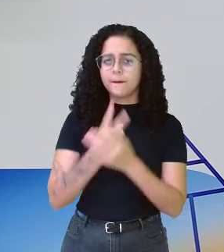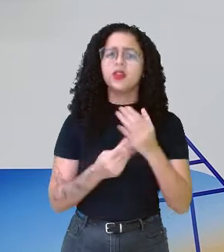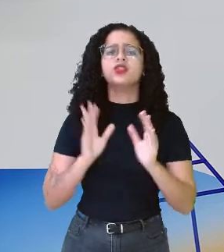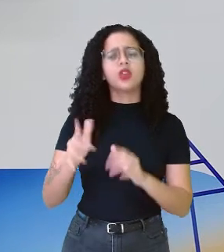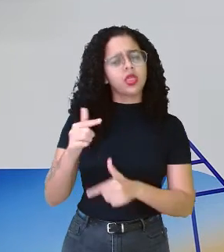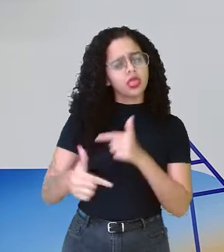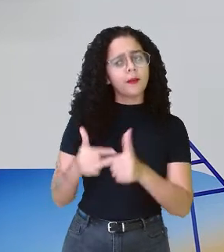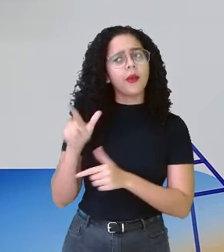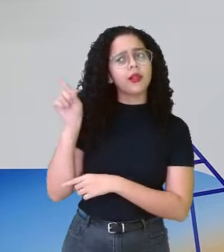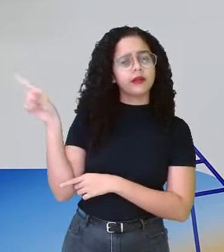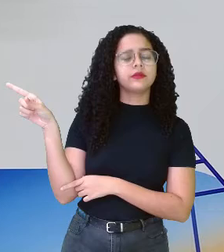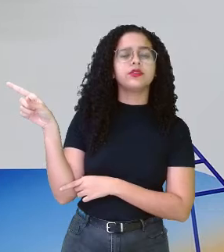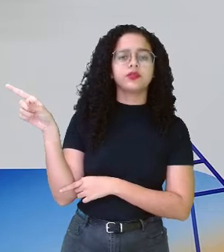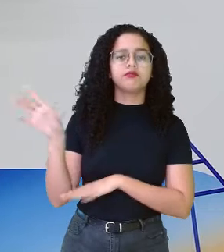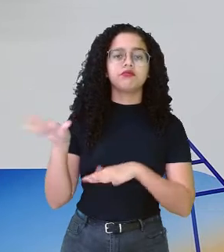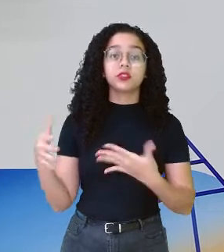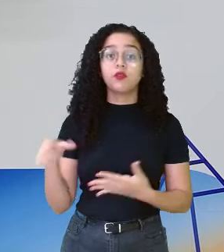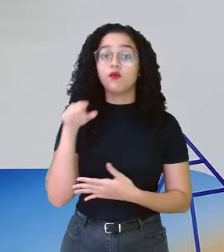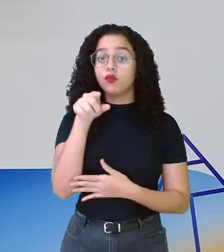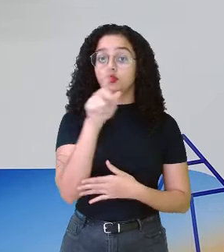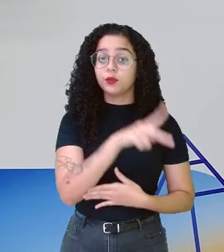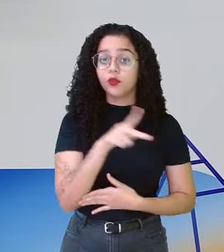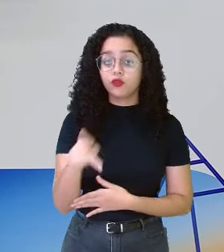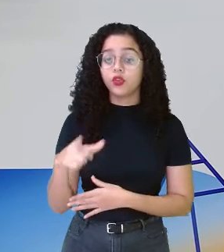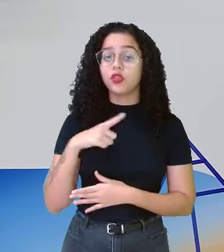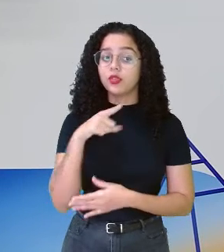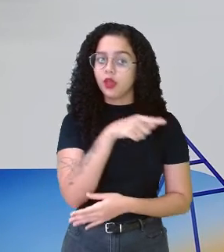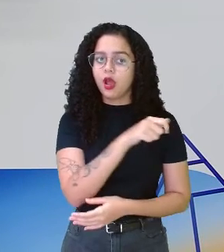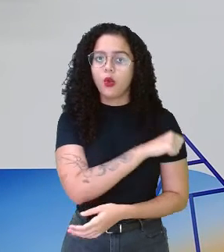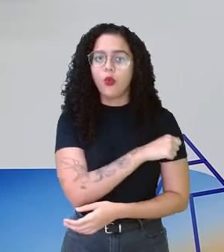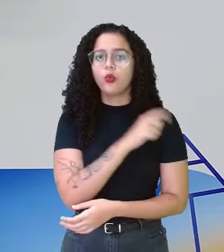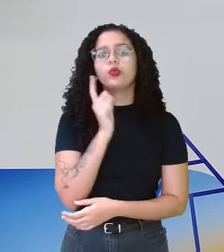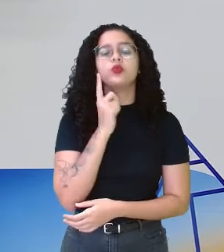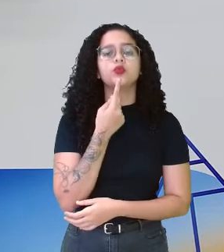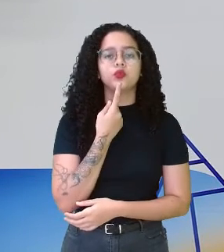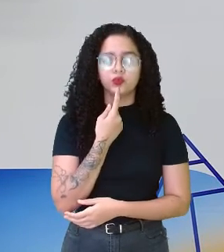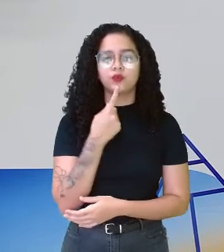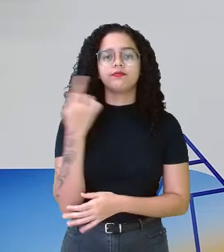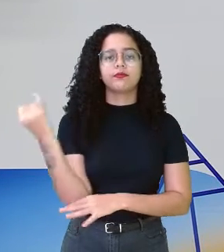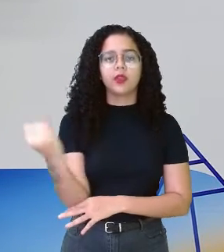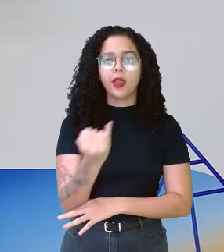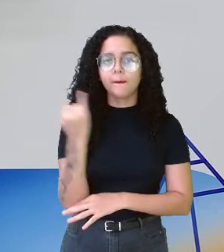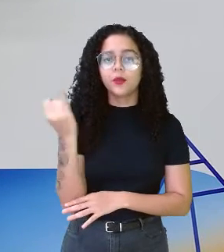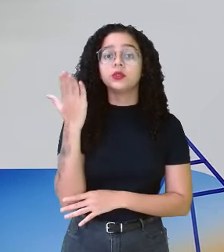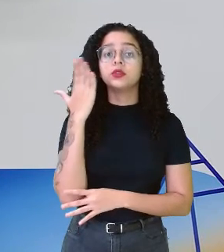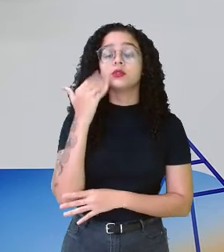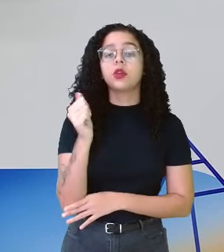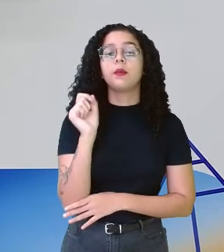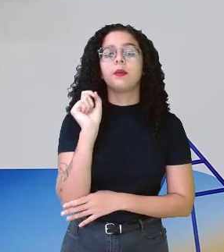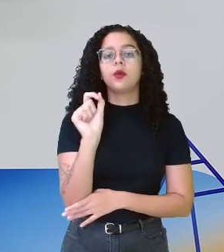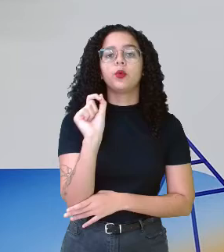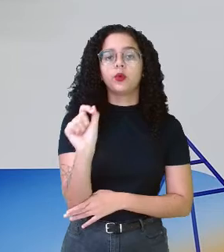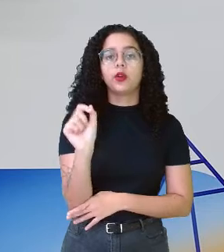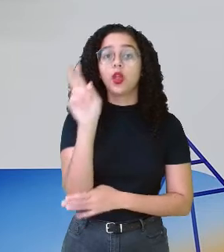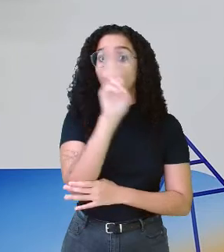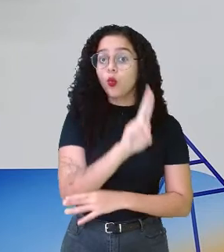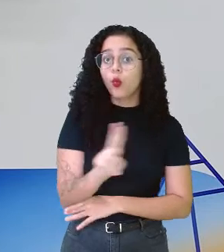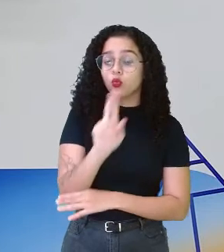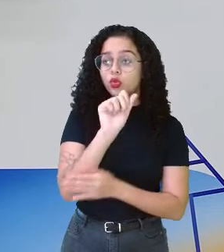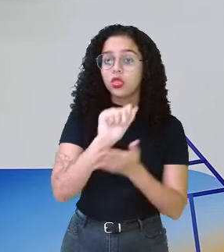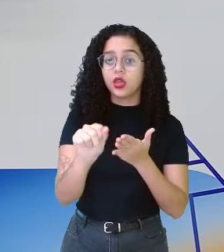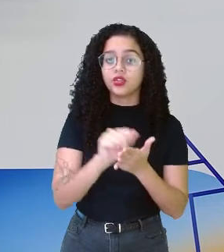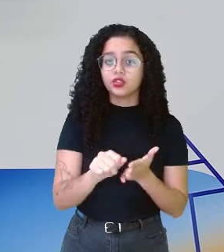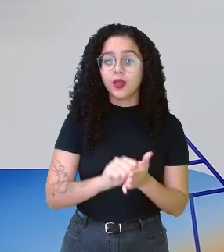maneira. Então, para você, professor, que tem esse estudante na sua sala, é importante saber que o uso da